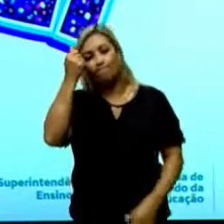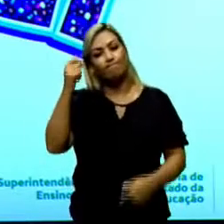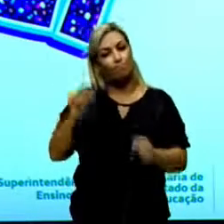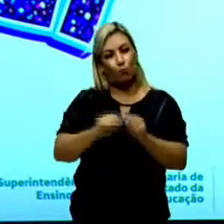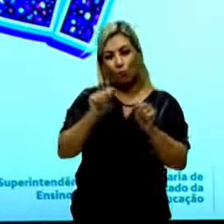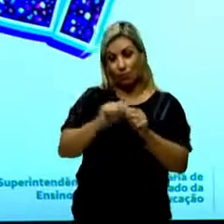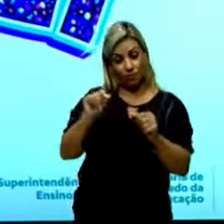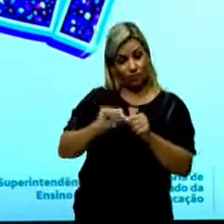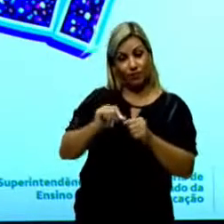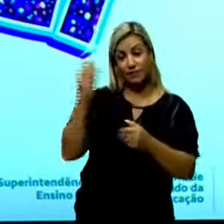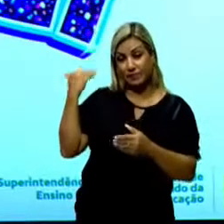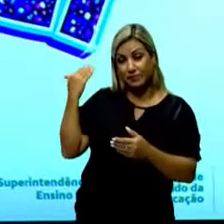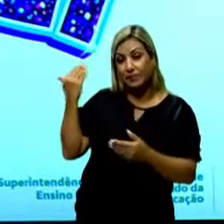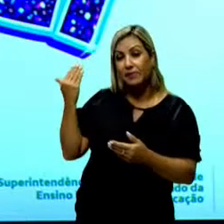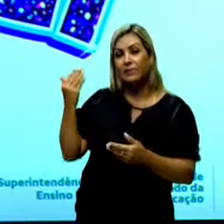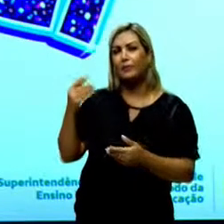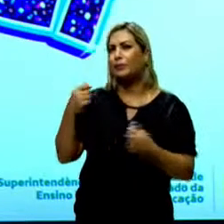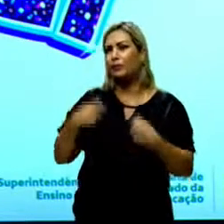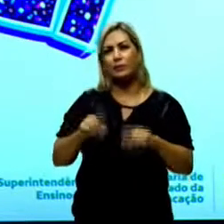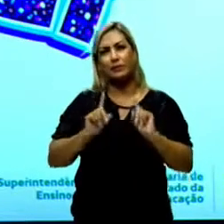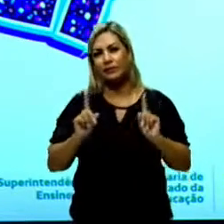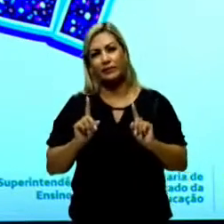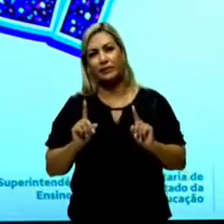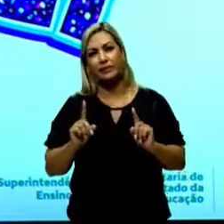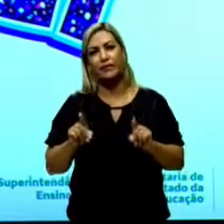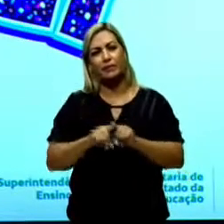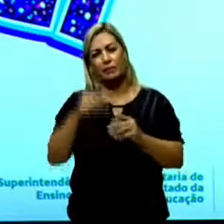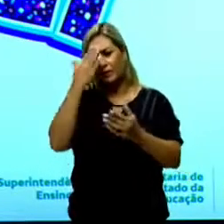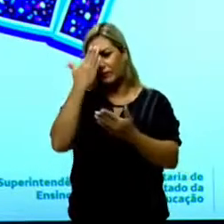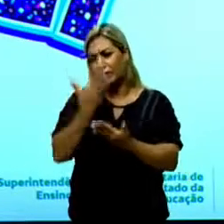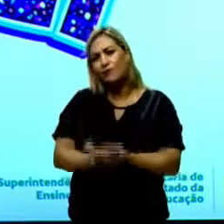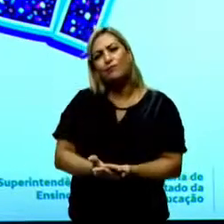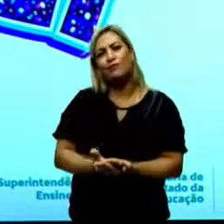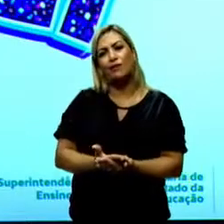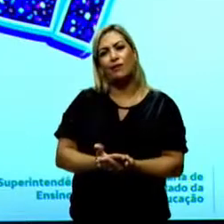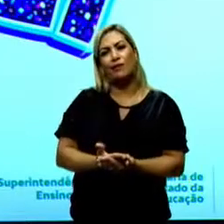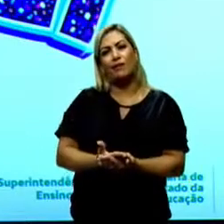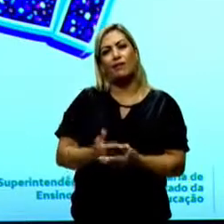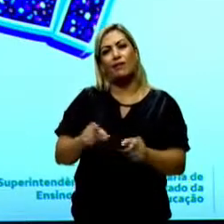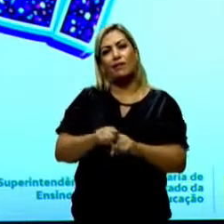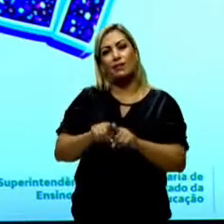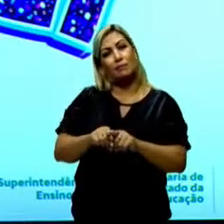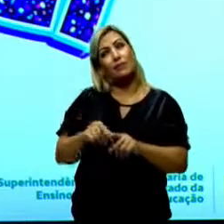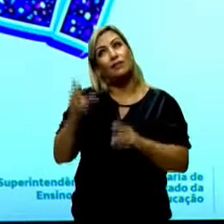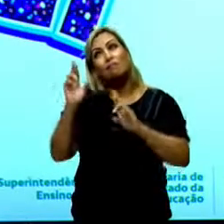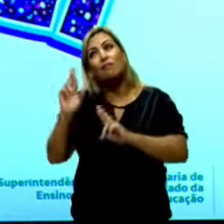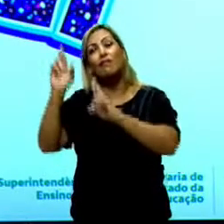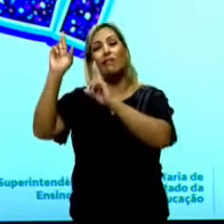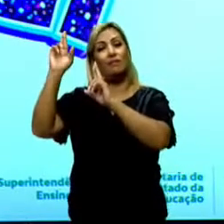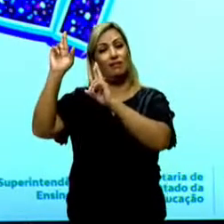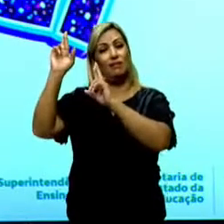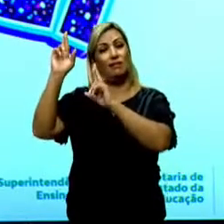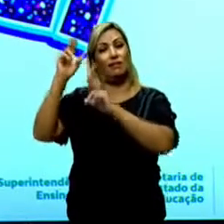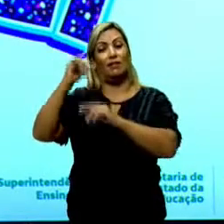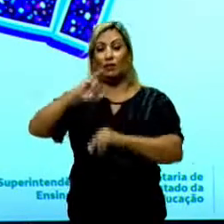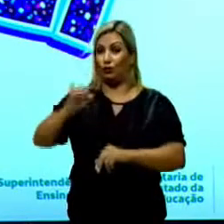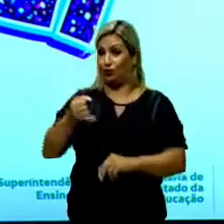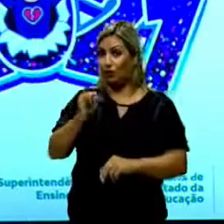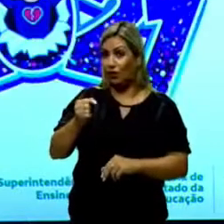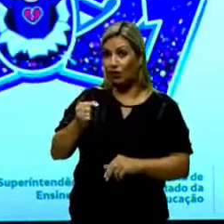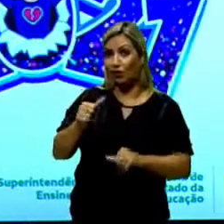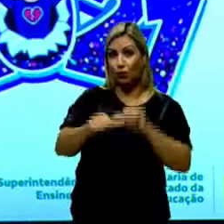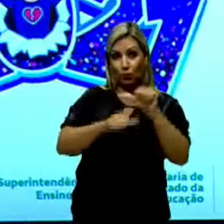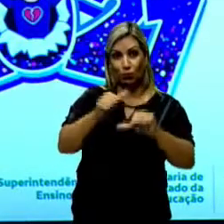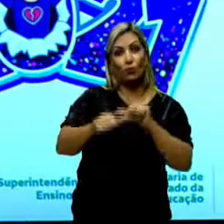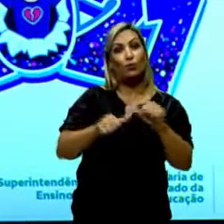besteiras consumadas. Nem parvarmente acreditar que por decreto de esperança, a partir de janeiro as coisas